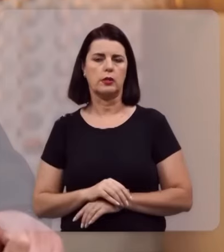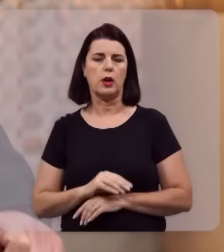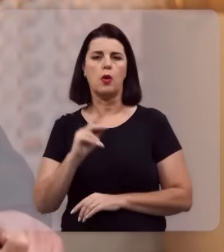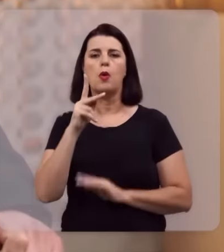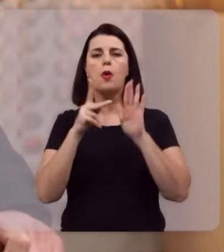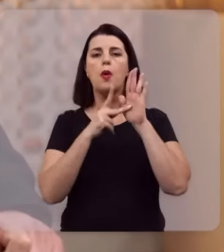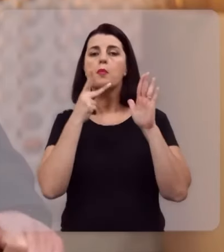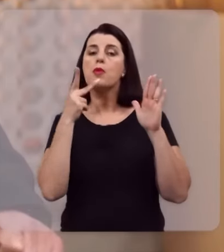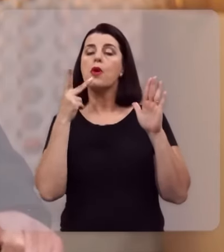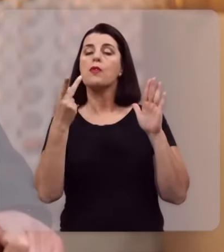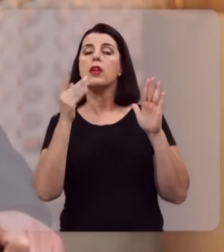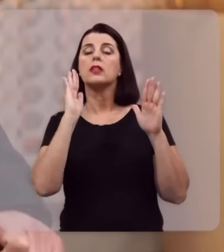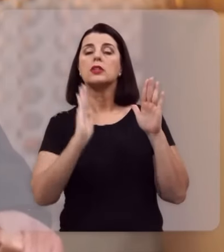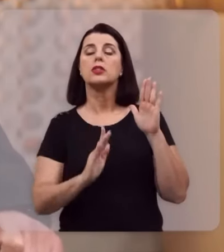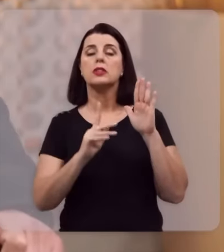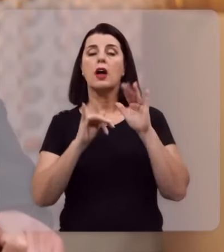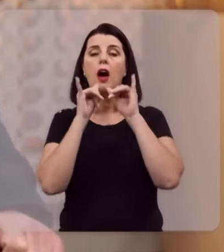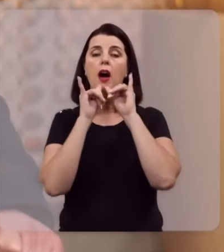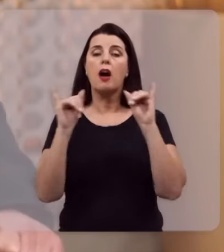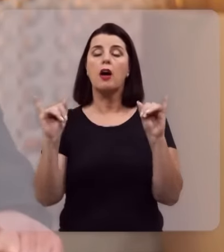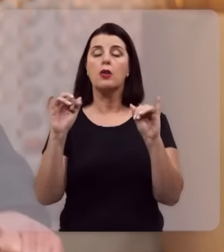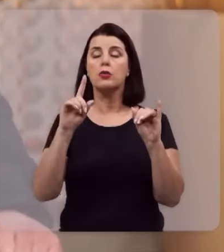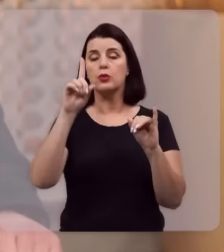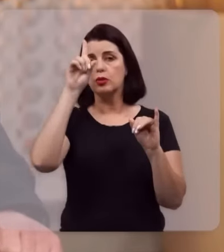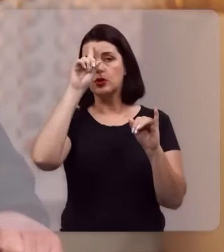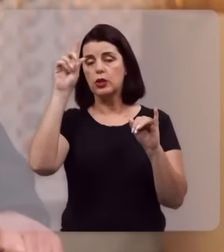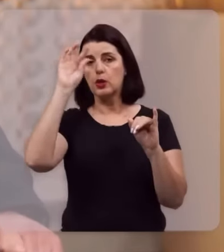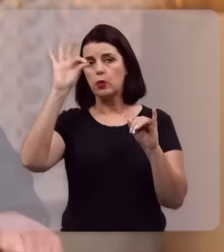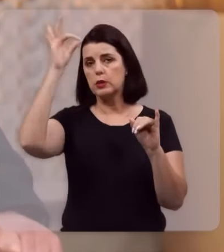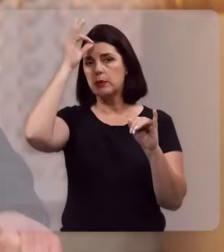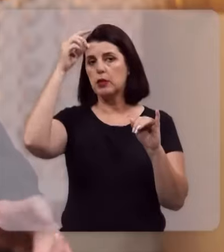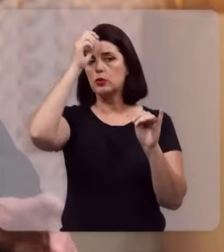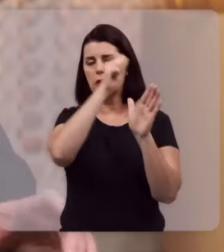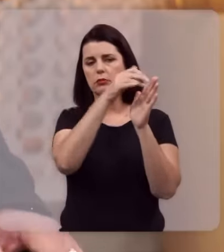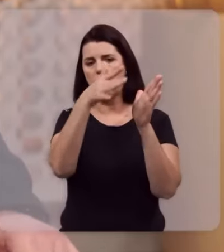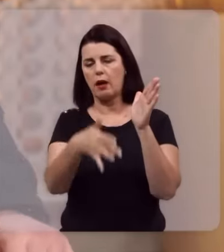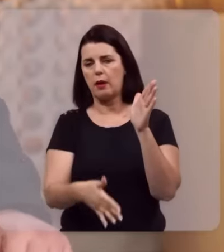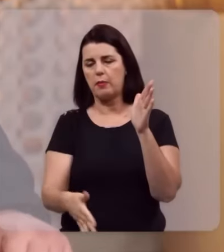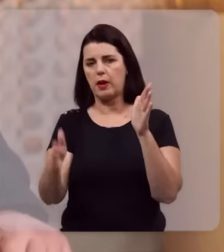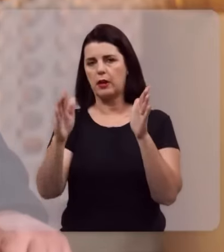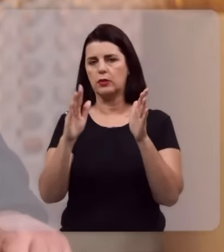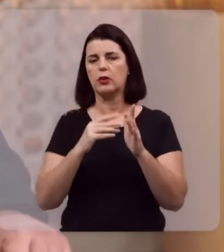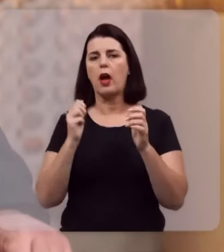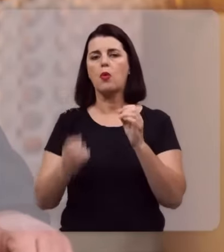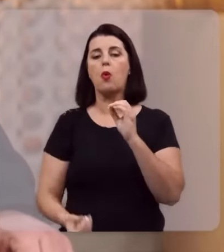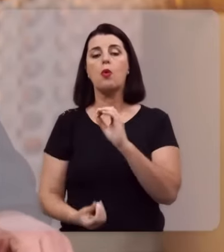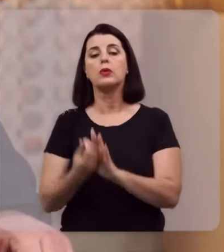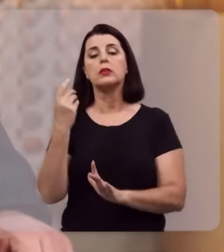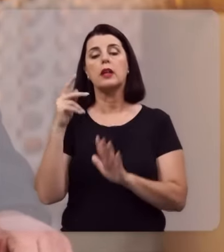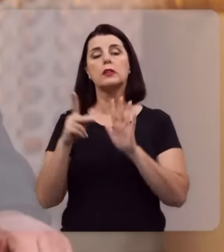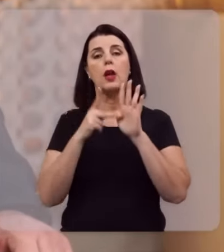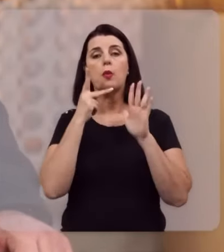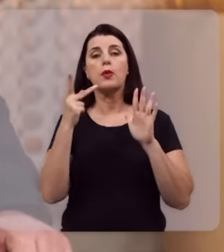anunciava o dia em que o Espírito Santo seria derramado. Essa profecia se cumpriu logo nos